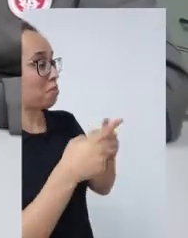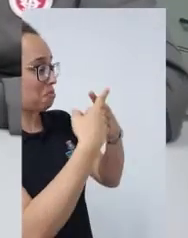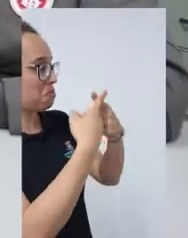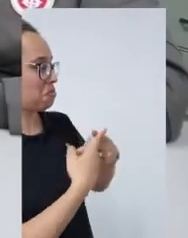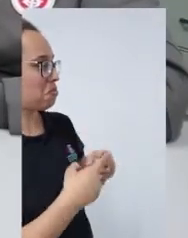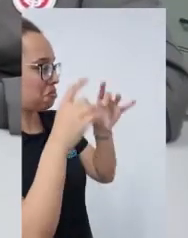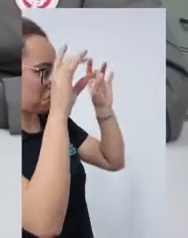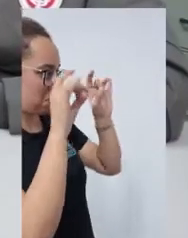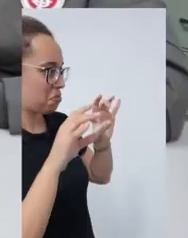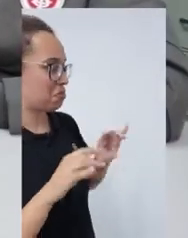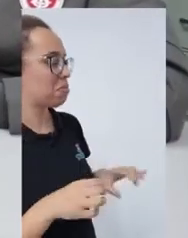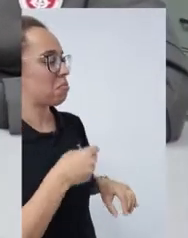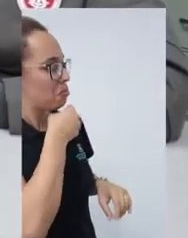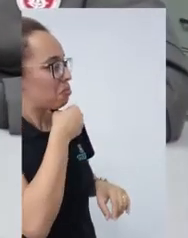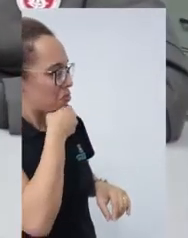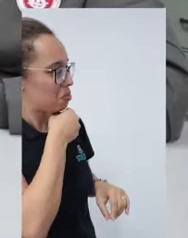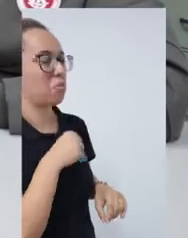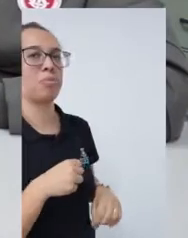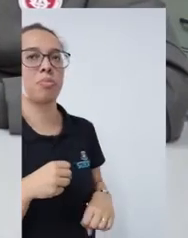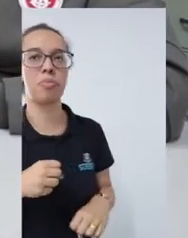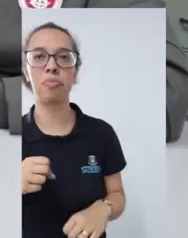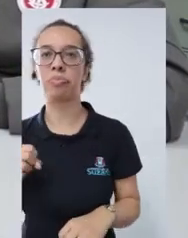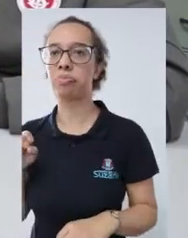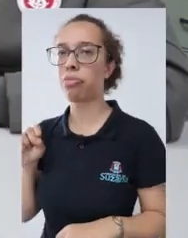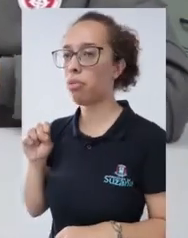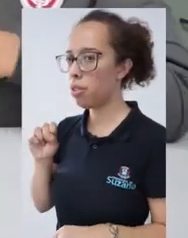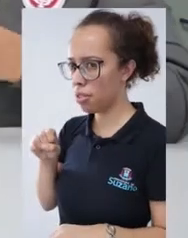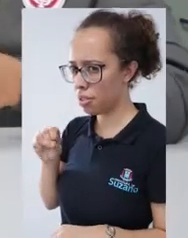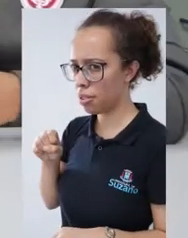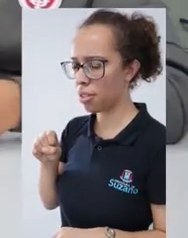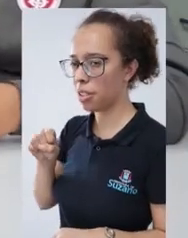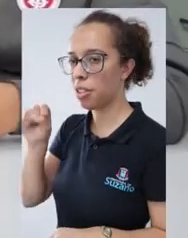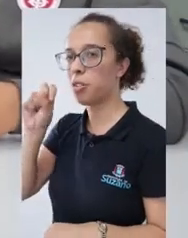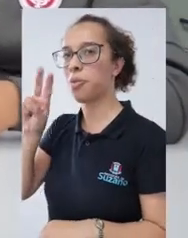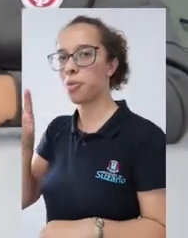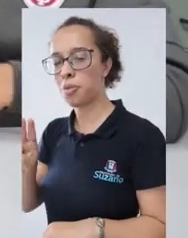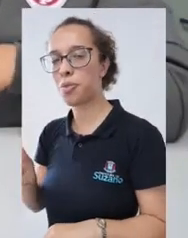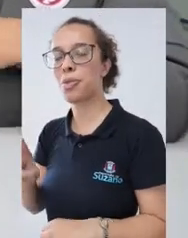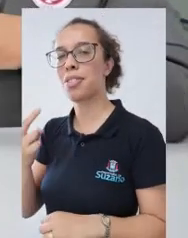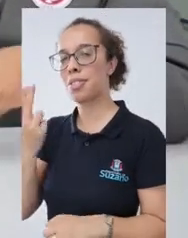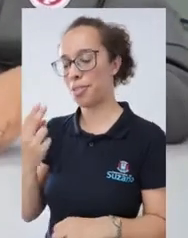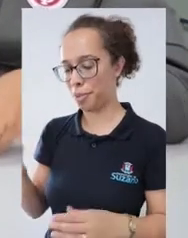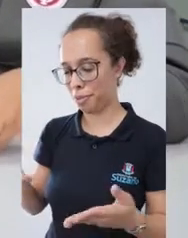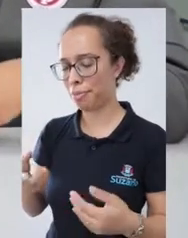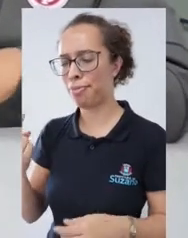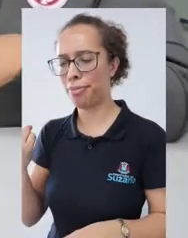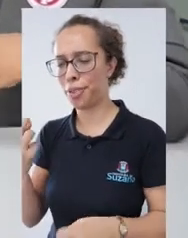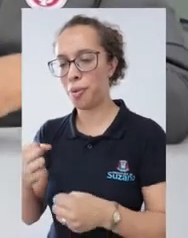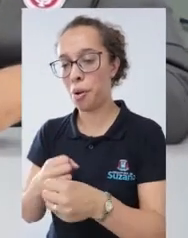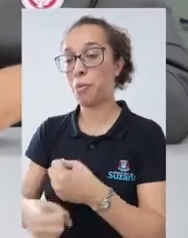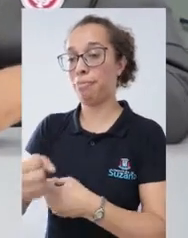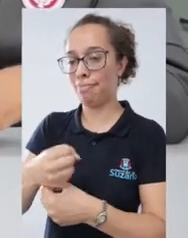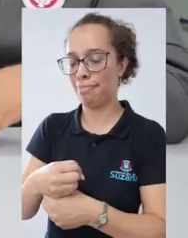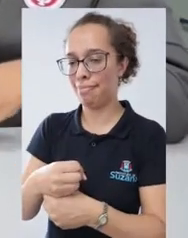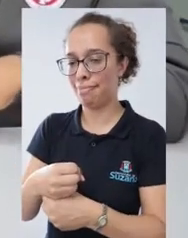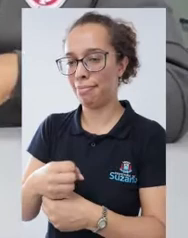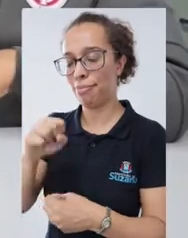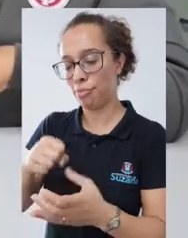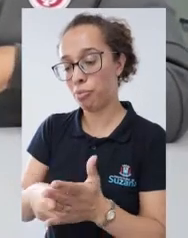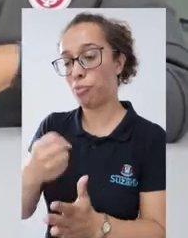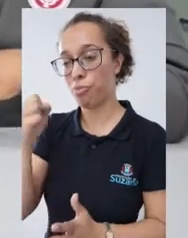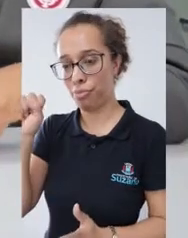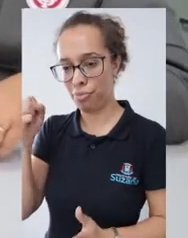Idoso, que Suzano participou, não Sim, Suzano esse ano ficou em oitavo colocado, como o ano passado, mas com muito mais medalha, muito mais pontuação.